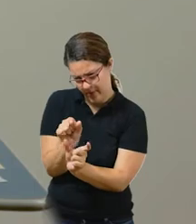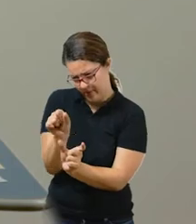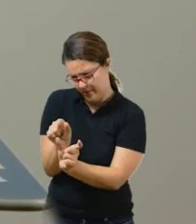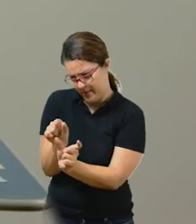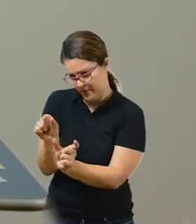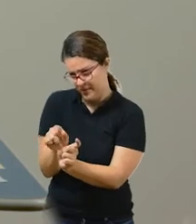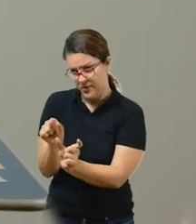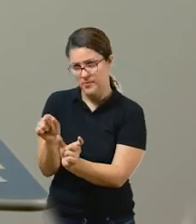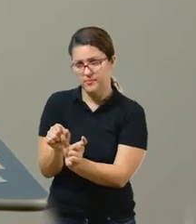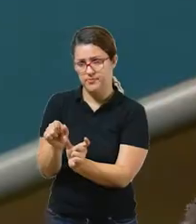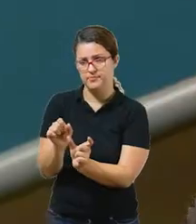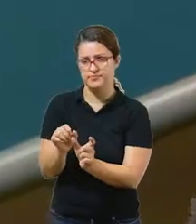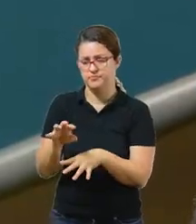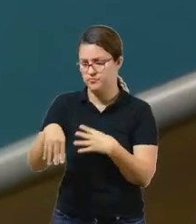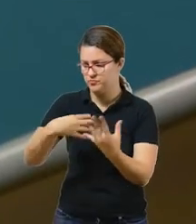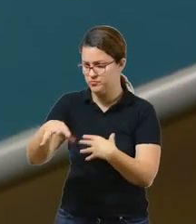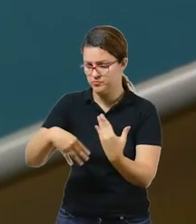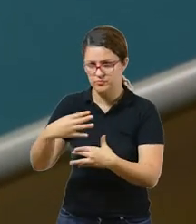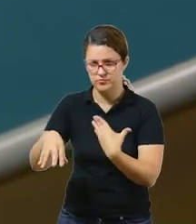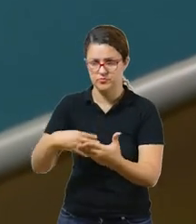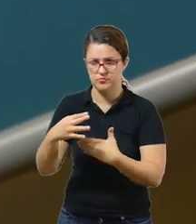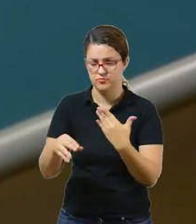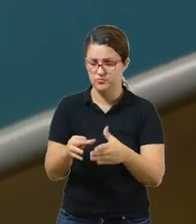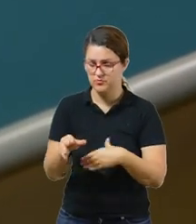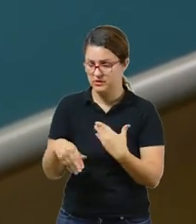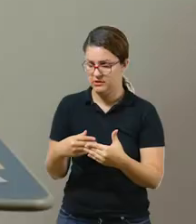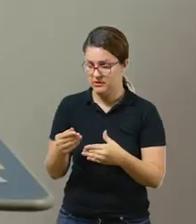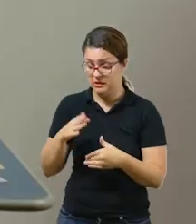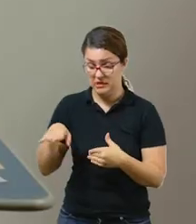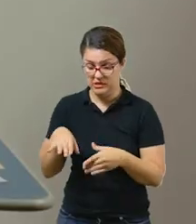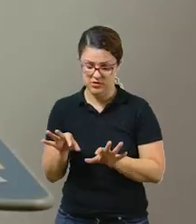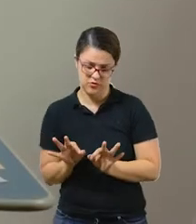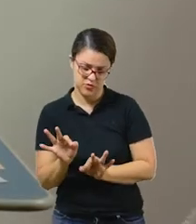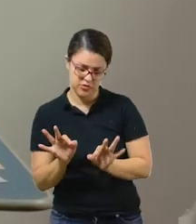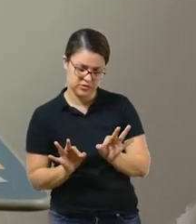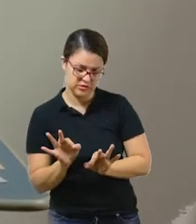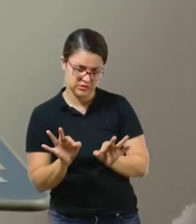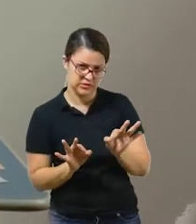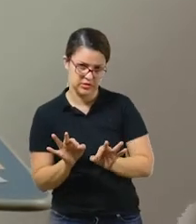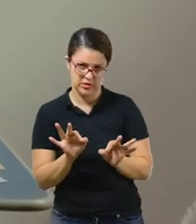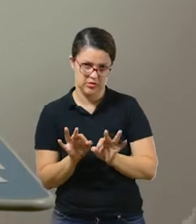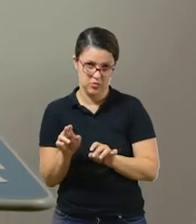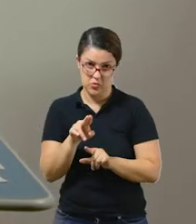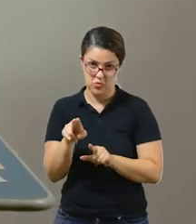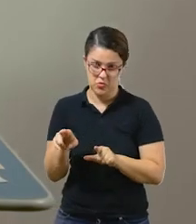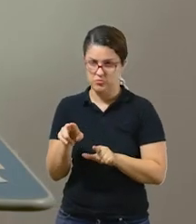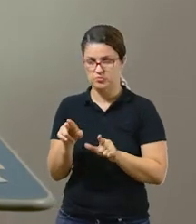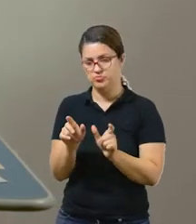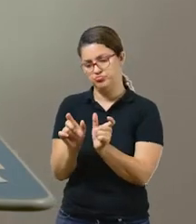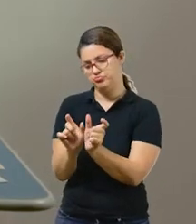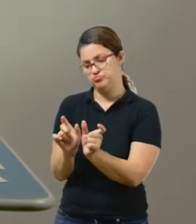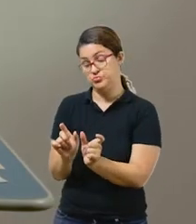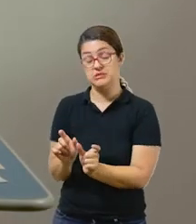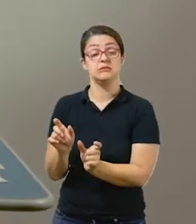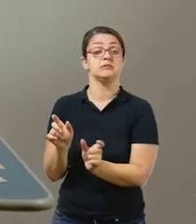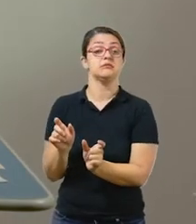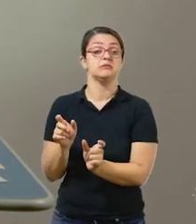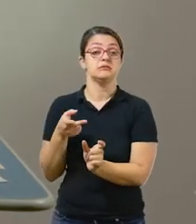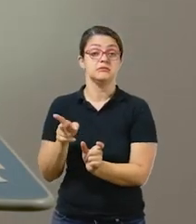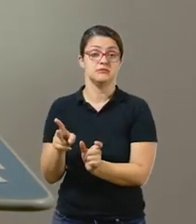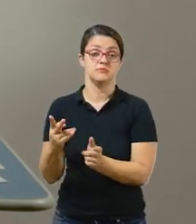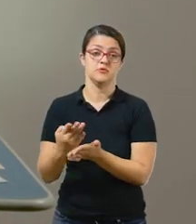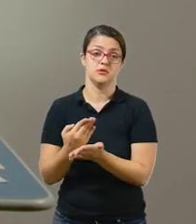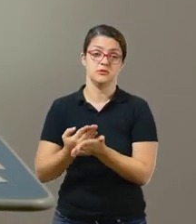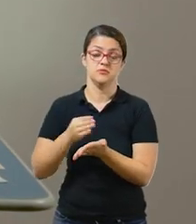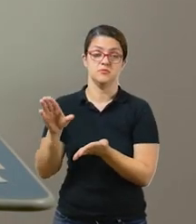que ela monte. Você desorganiza assim, né? E ela vai colocar na sequência, tá? E sempre lembrando de registrar no caderno.